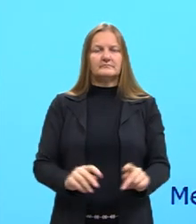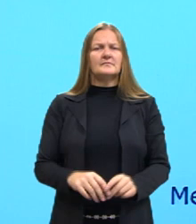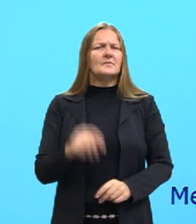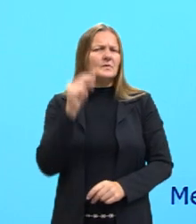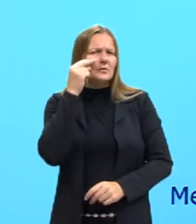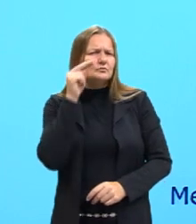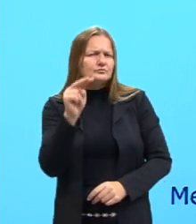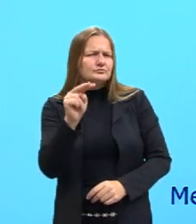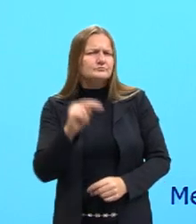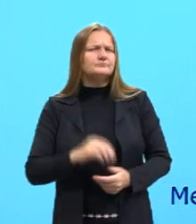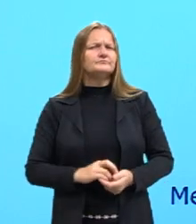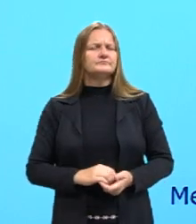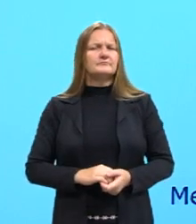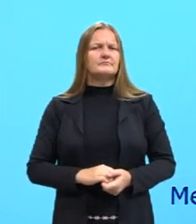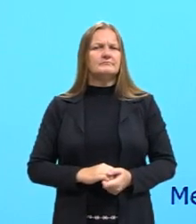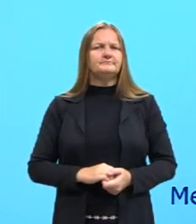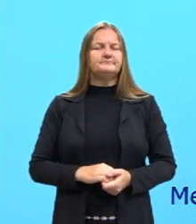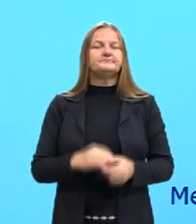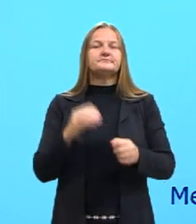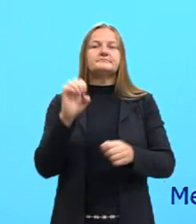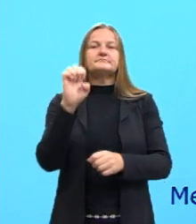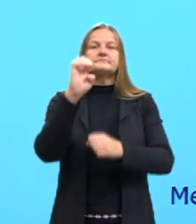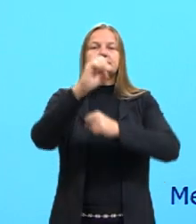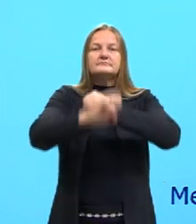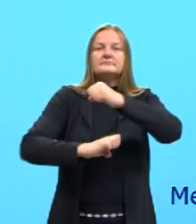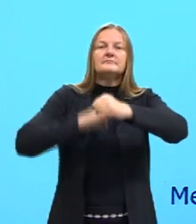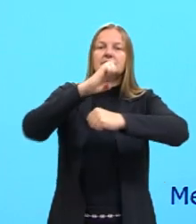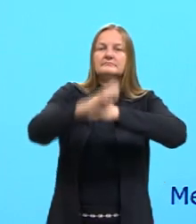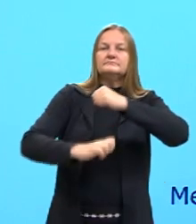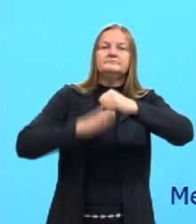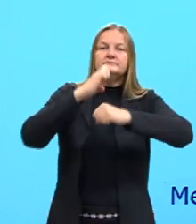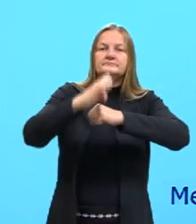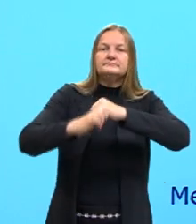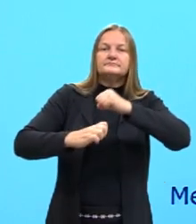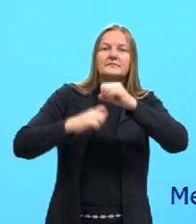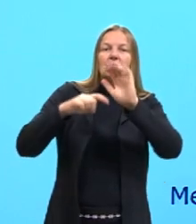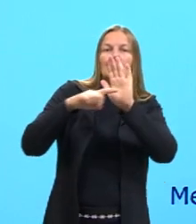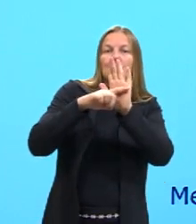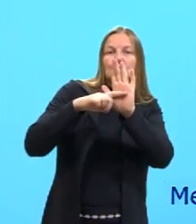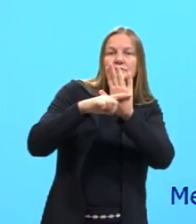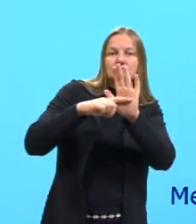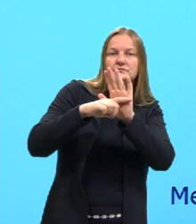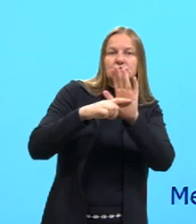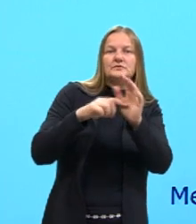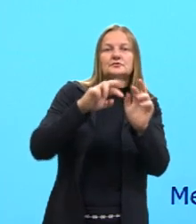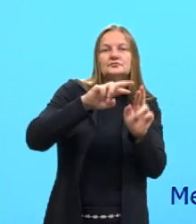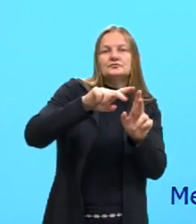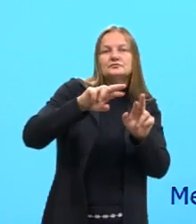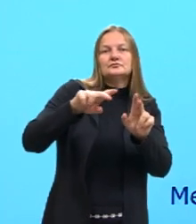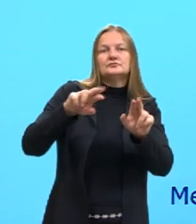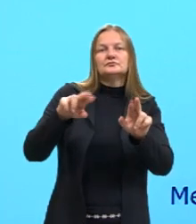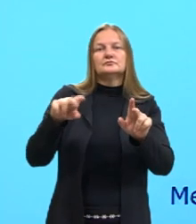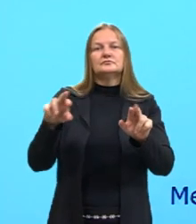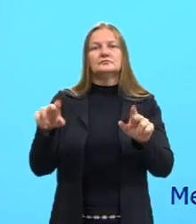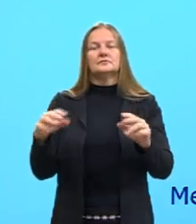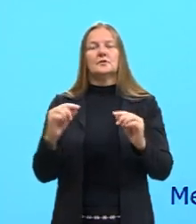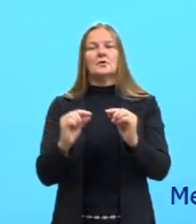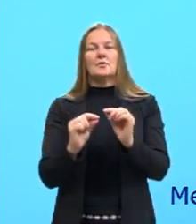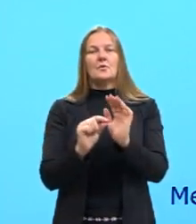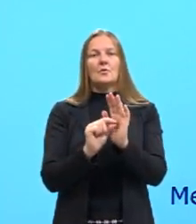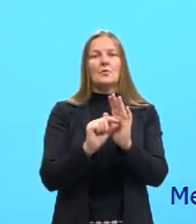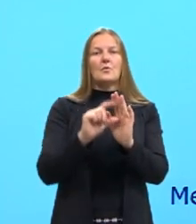A eletronegatividade dos elementos químicos na tabela periódica, ela vai variar conforme, ela aumenta conforme da